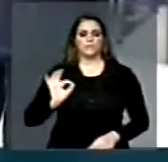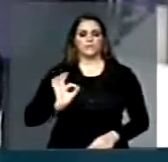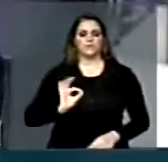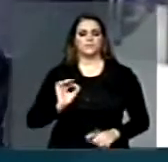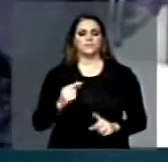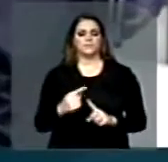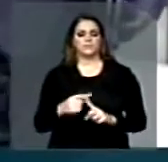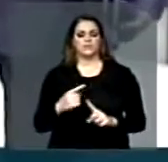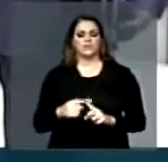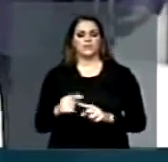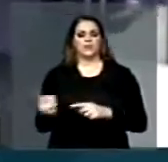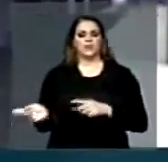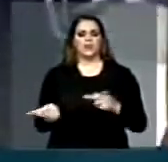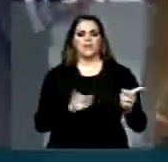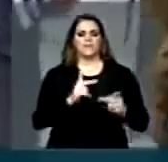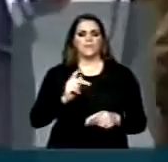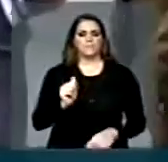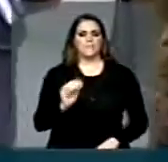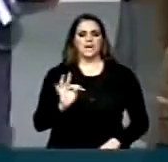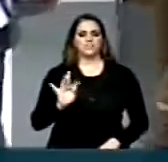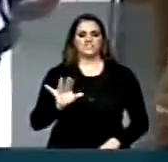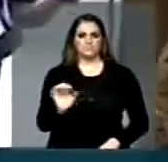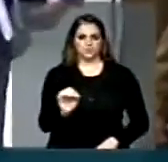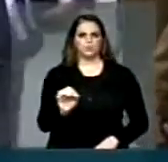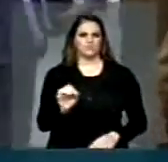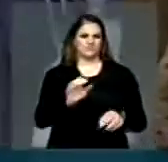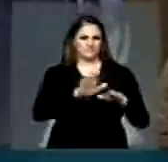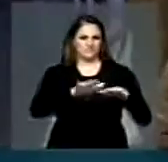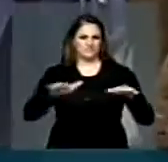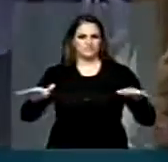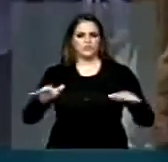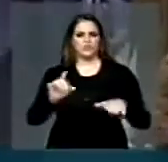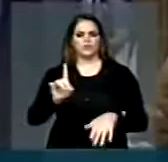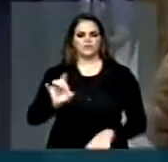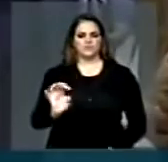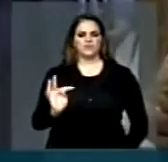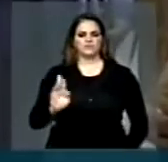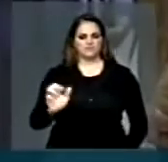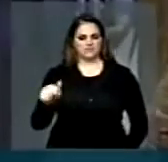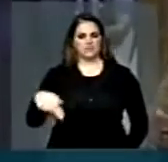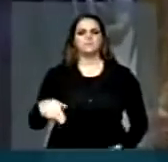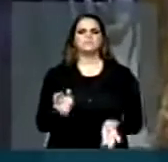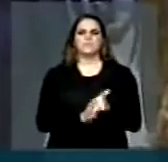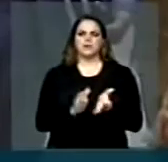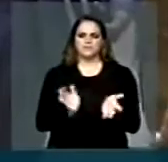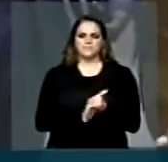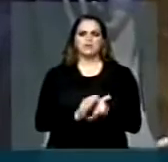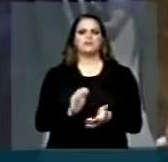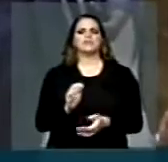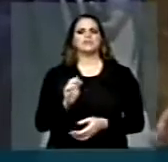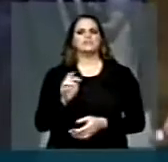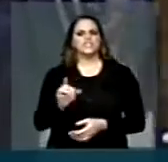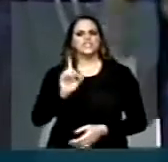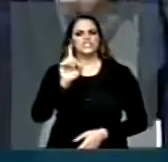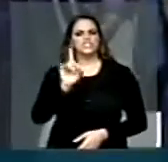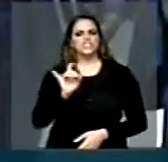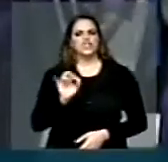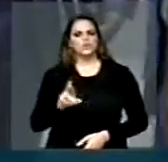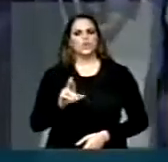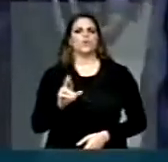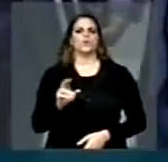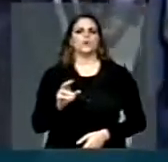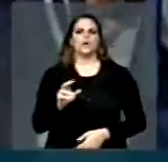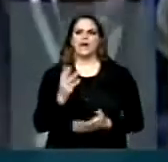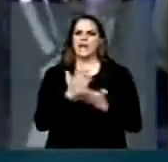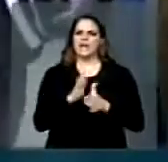de carros para levar para os pátios de Detran. Parabéns, Carlos Lopes, você prometeu e cumpriu dinamizar, melhorar e acabar com essa